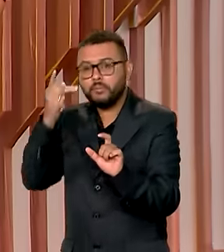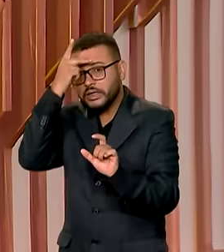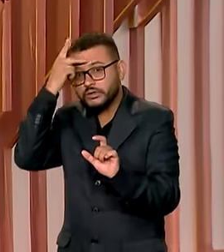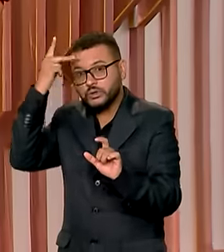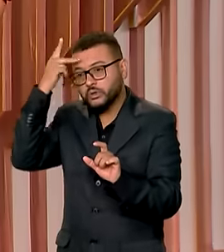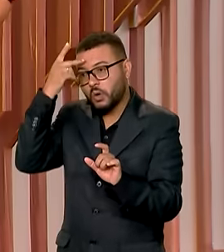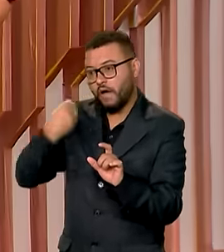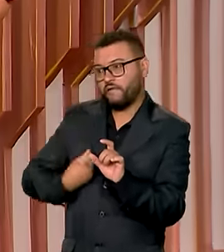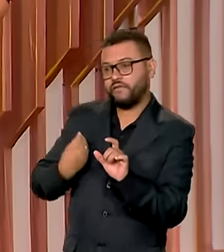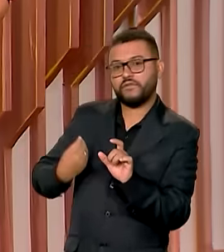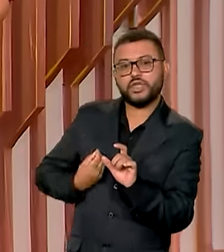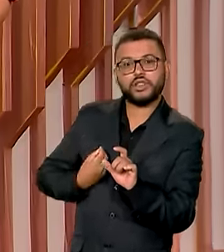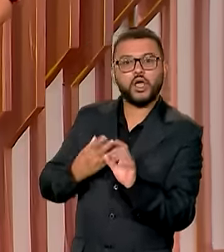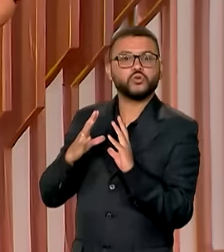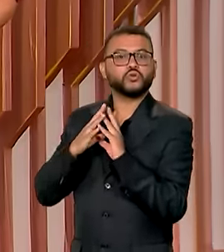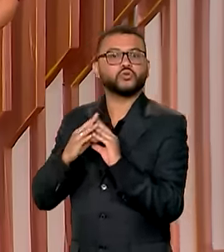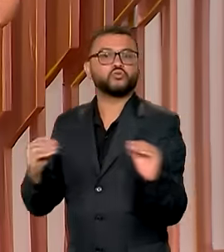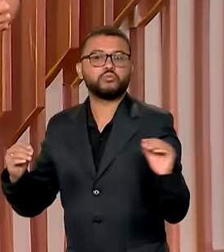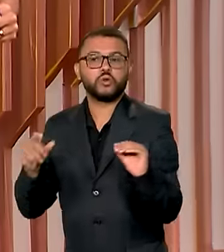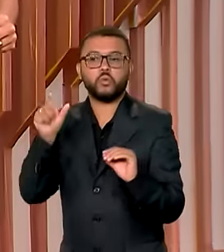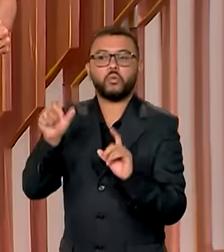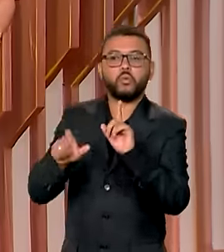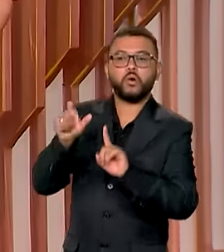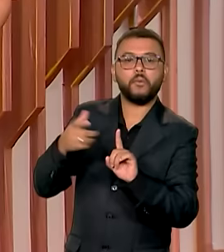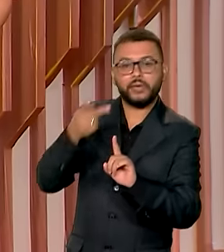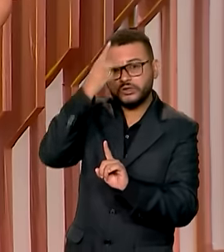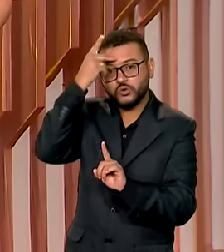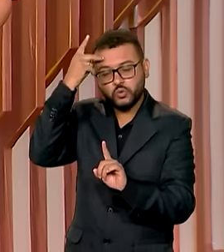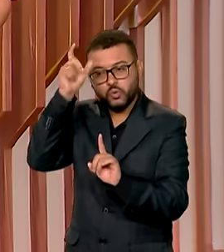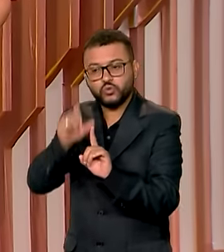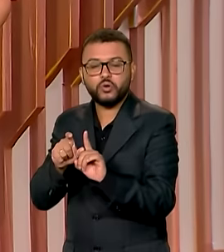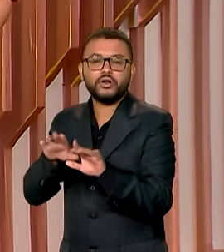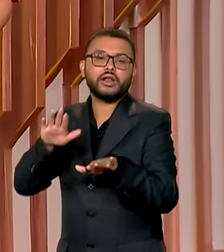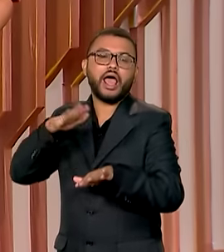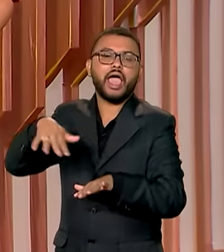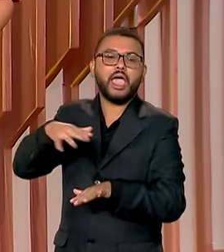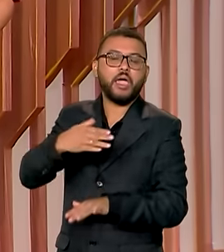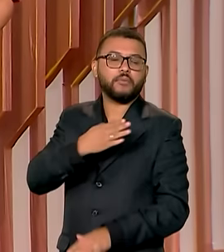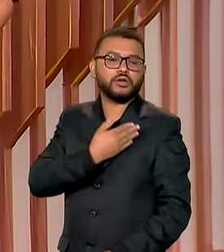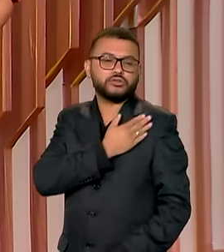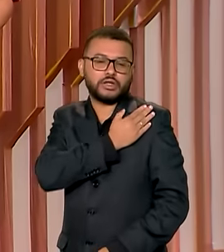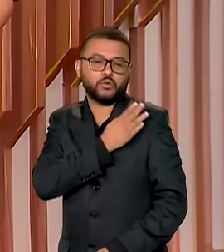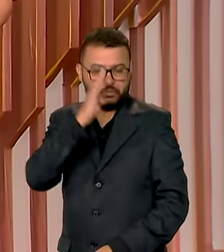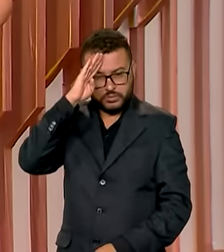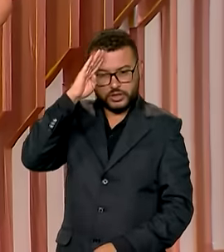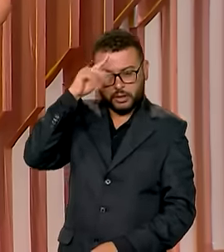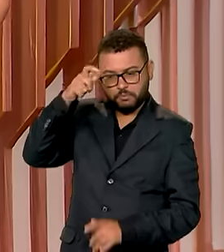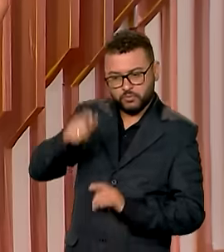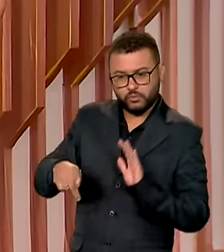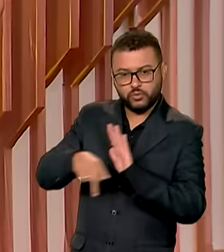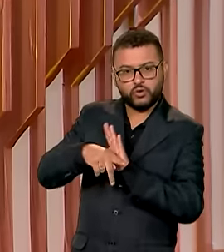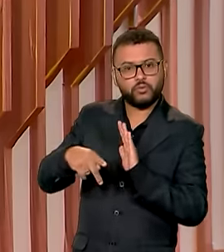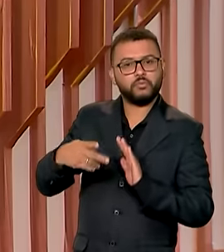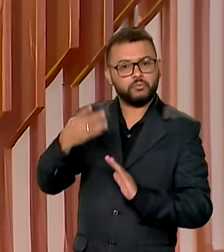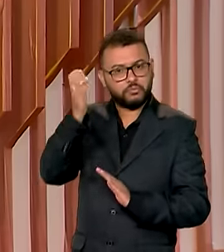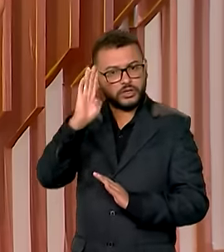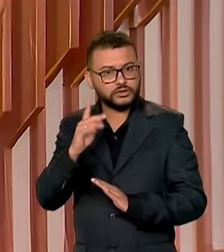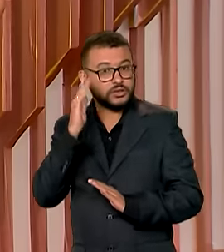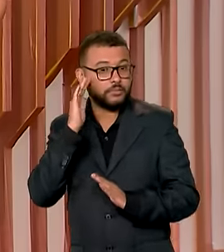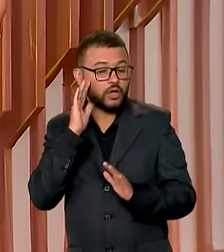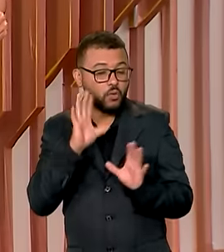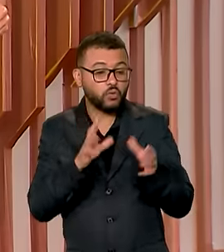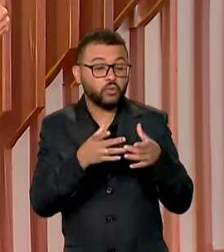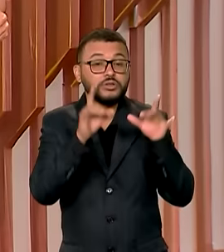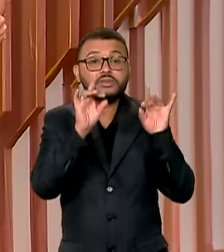até hoje com o desaparecimento dos seus familiares durante a ditadura militar aqui no Brasil e entender o papel da Comissão